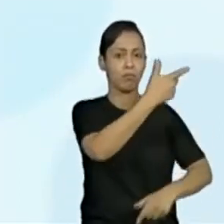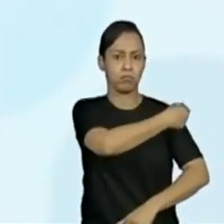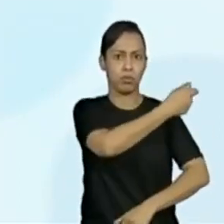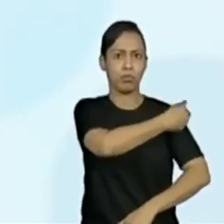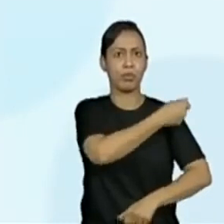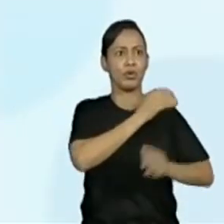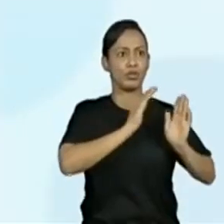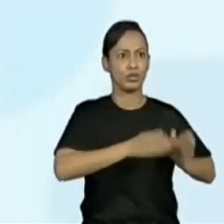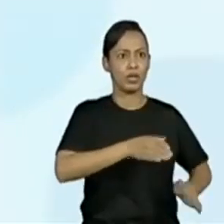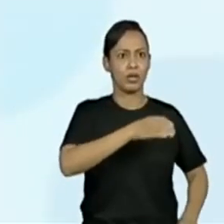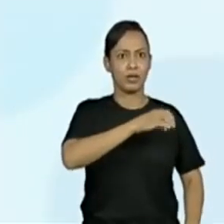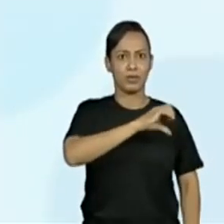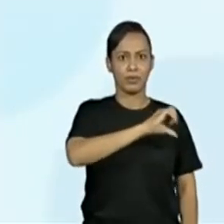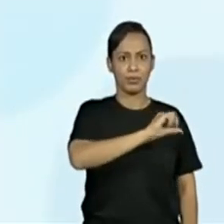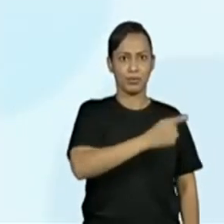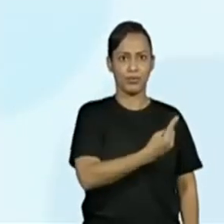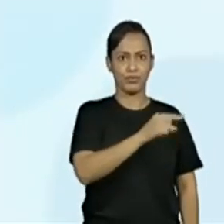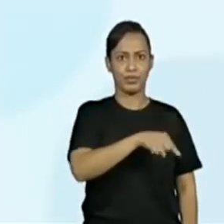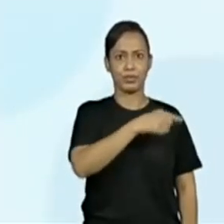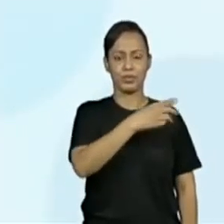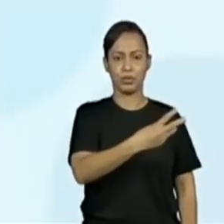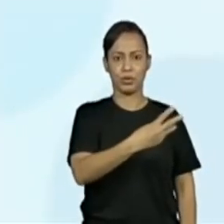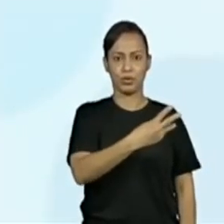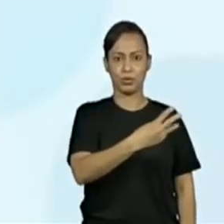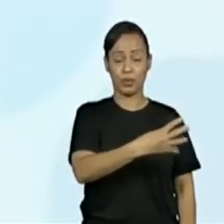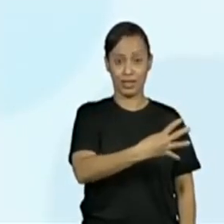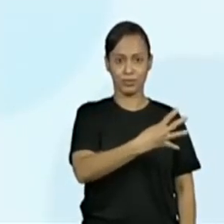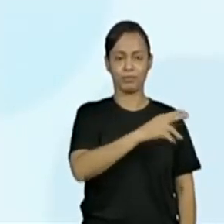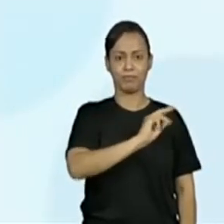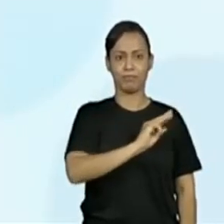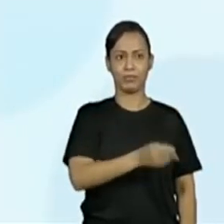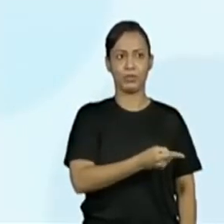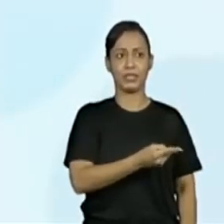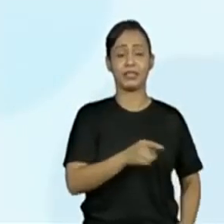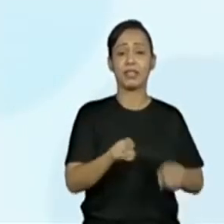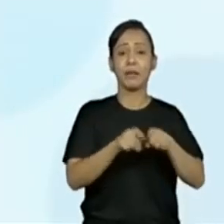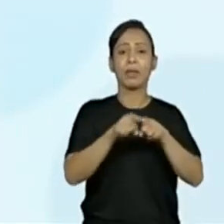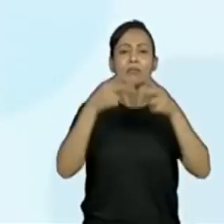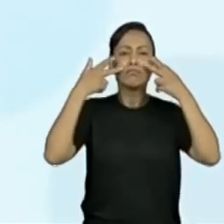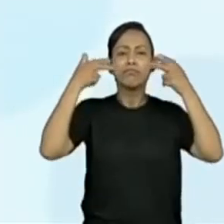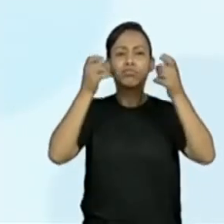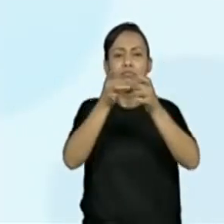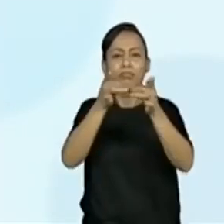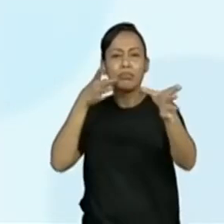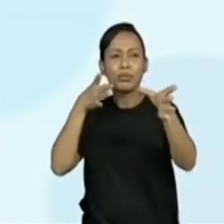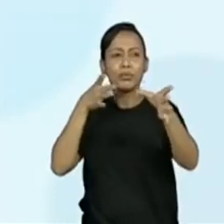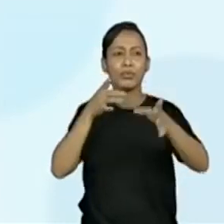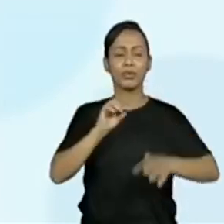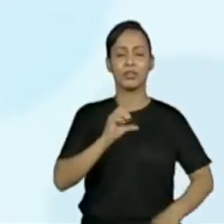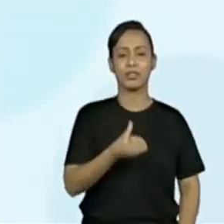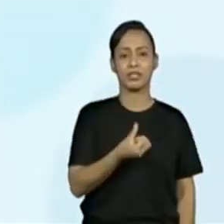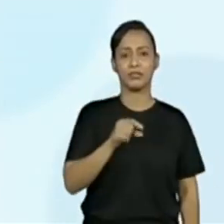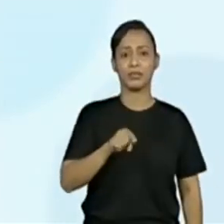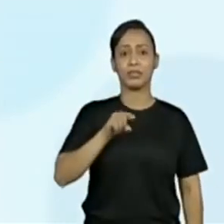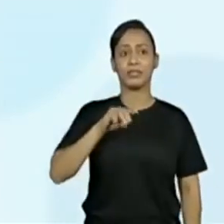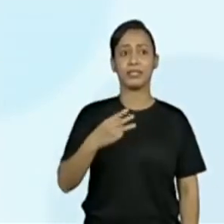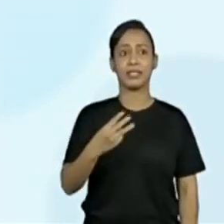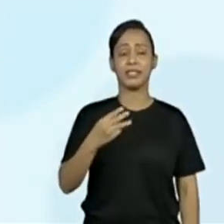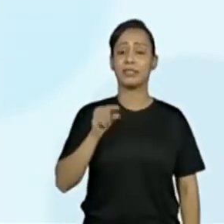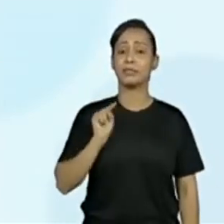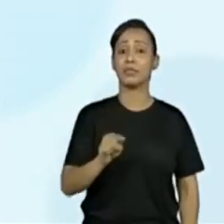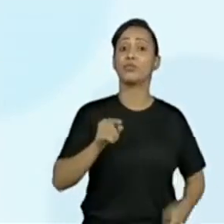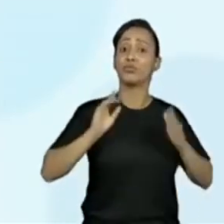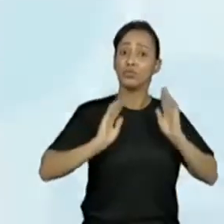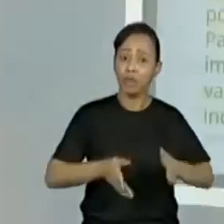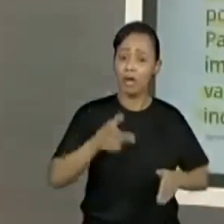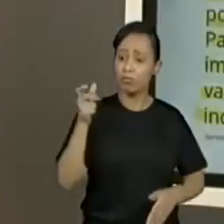indígenas, 6,3 mil. Então, aqui ele já começou a aumentar o público, falar um pouquinho